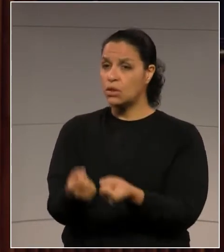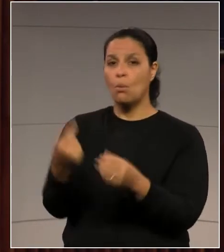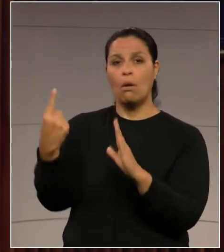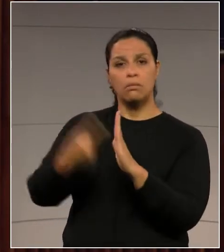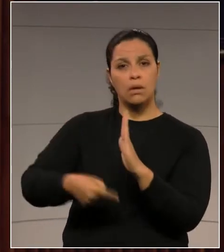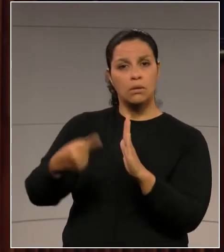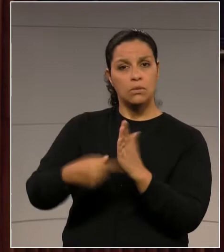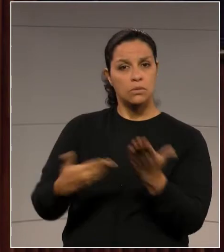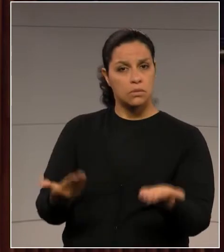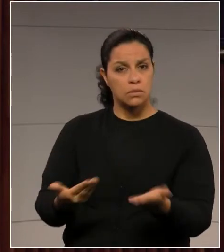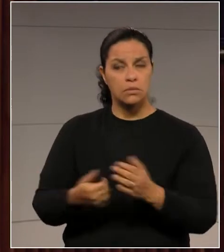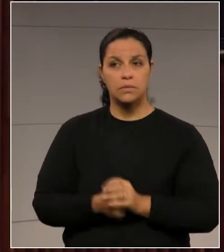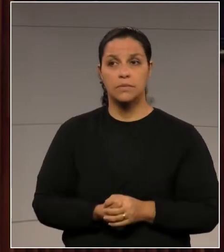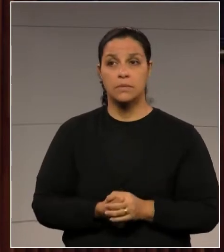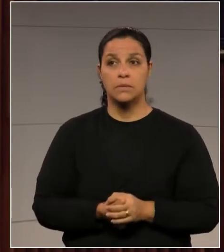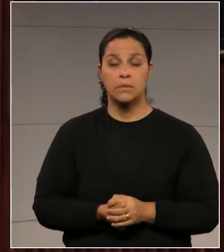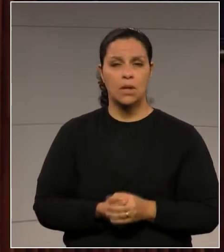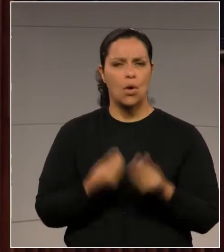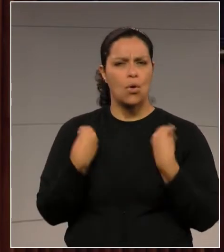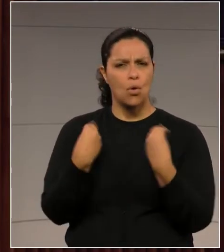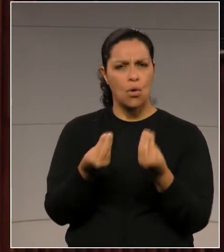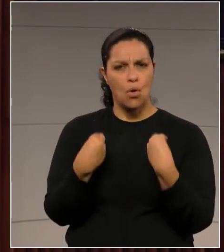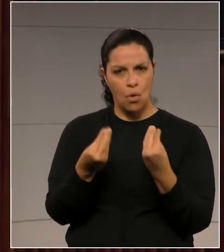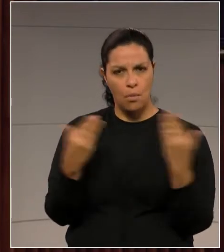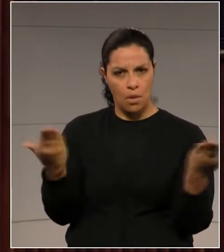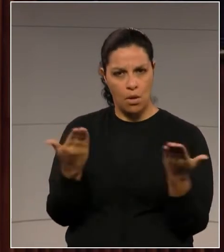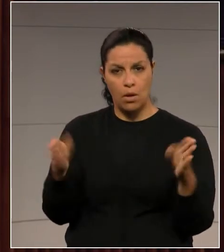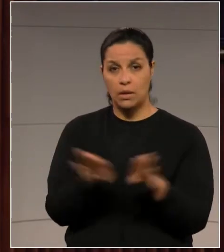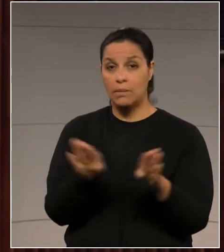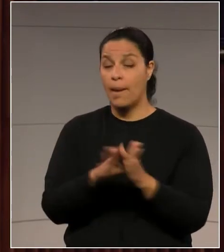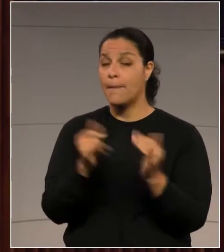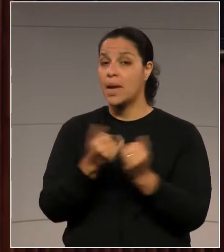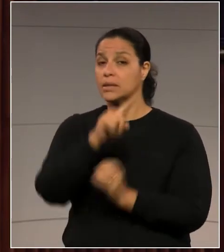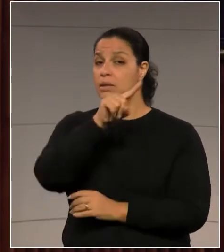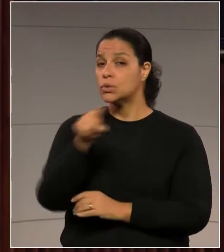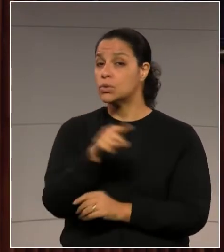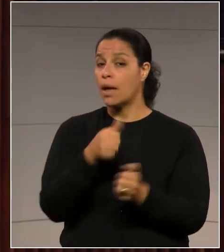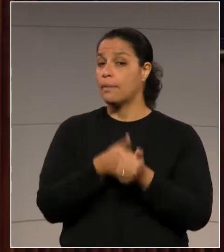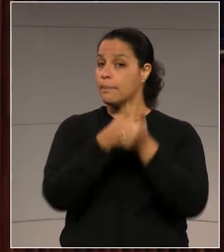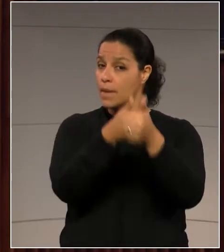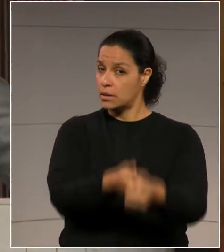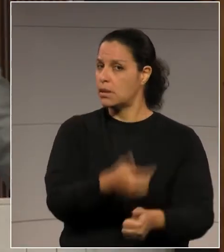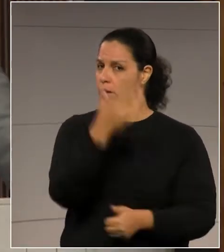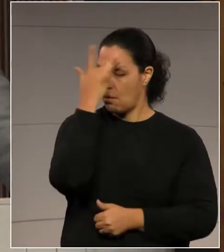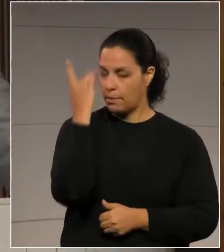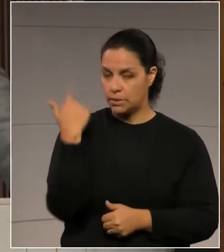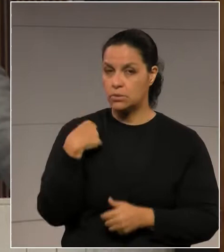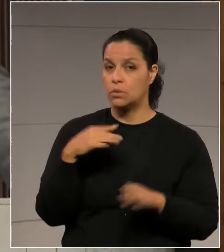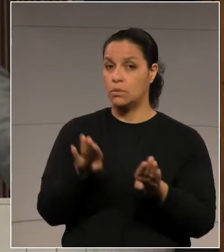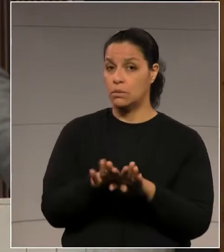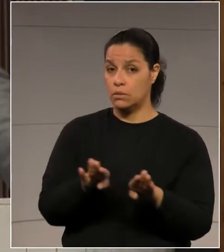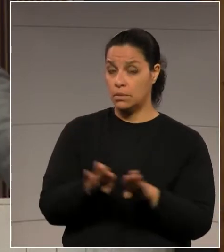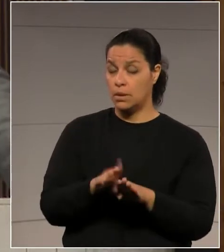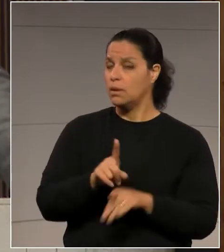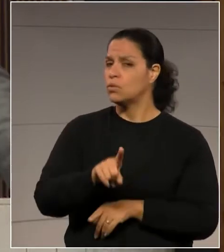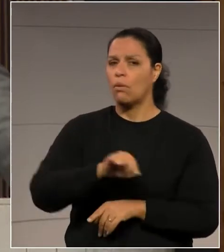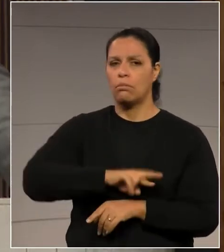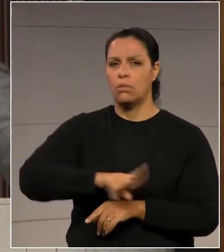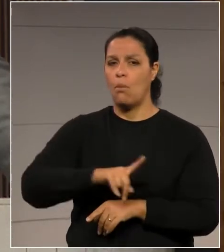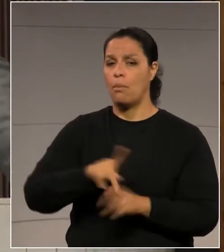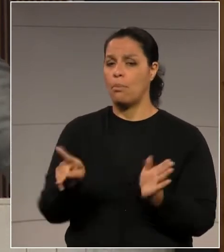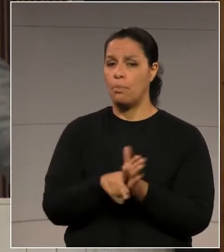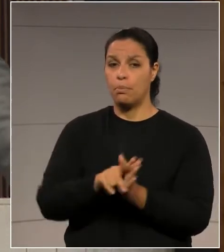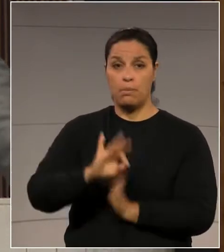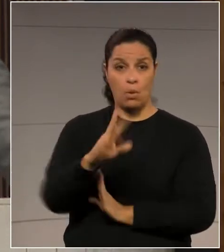denúncia. É um absurdo, isto é censura, é perseguição, isso não deveria